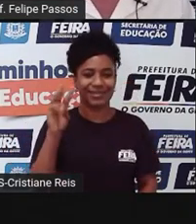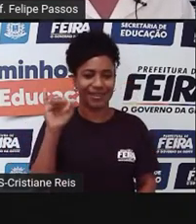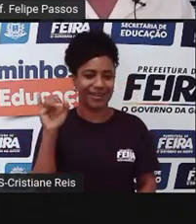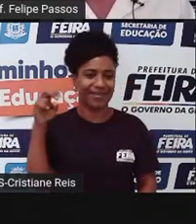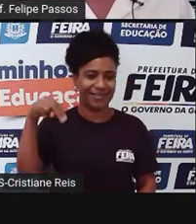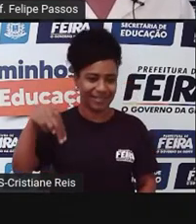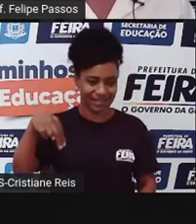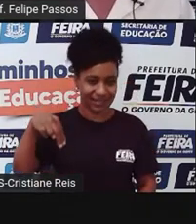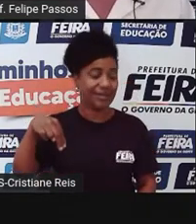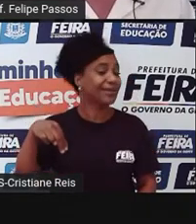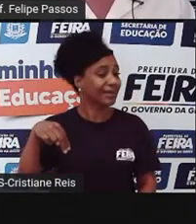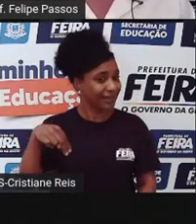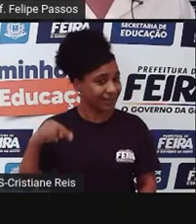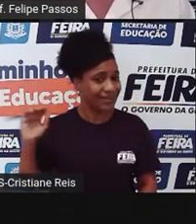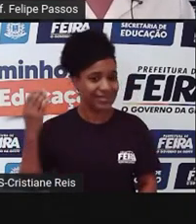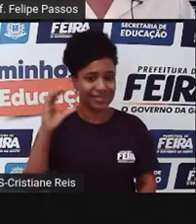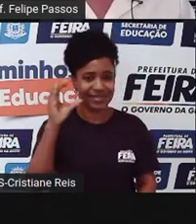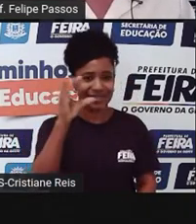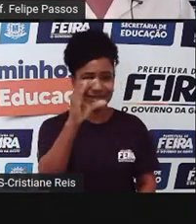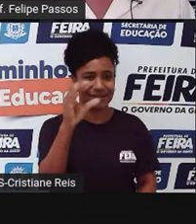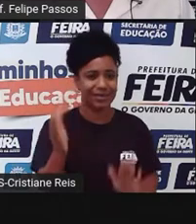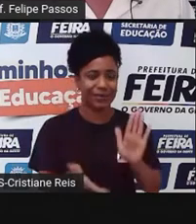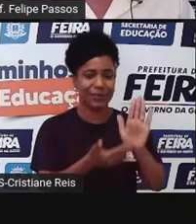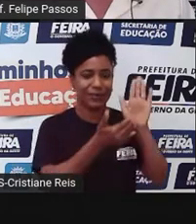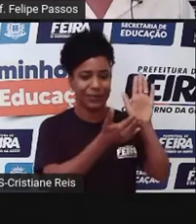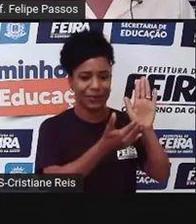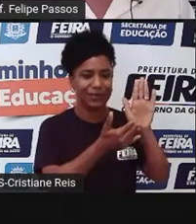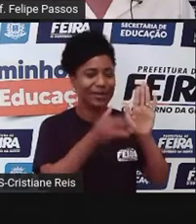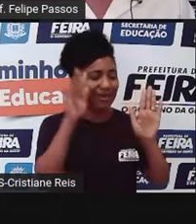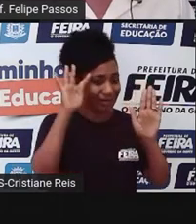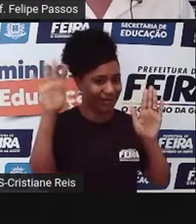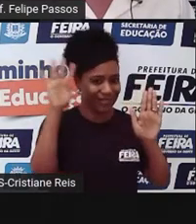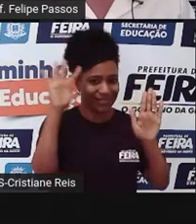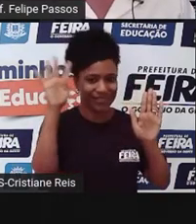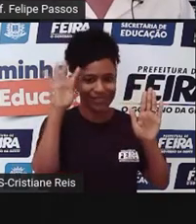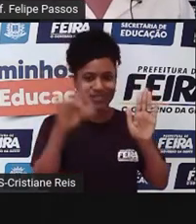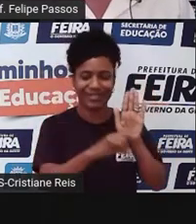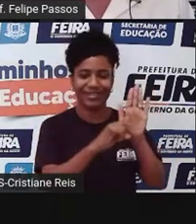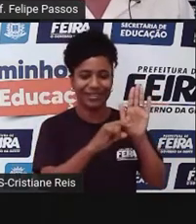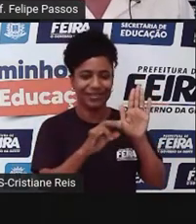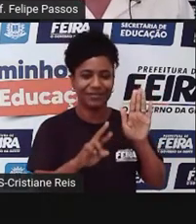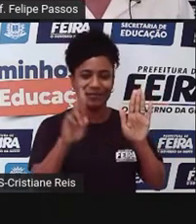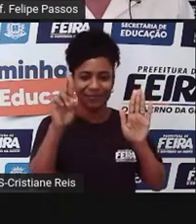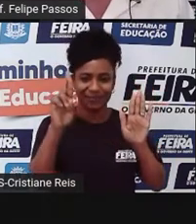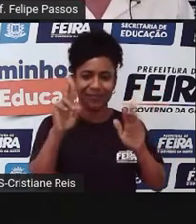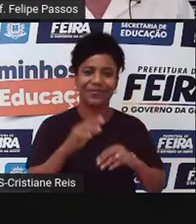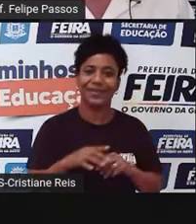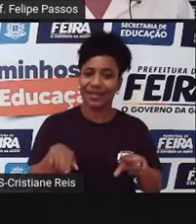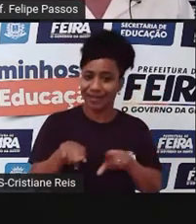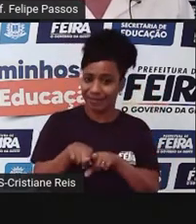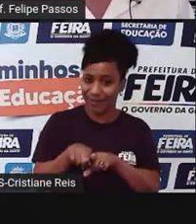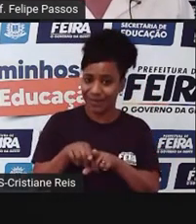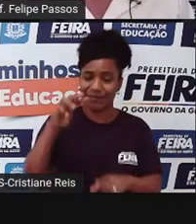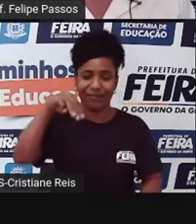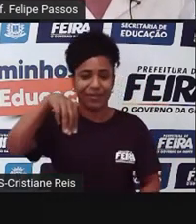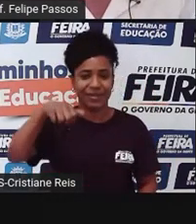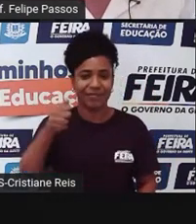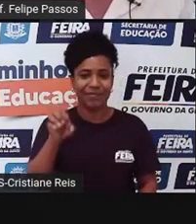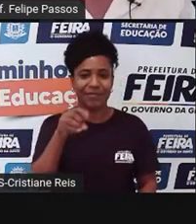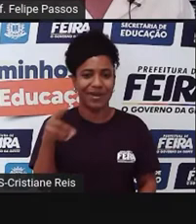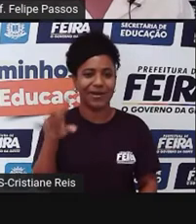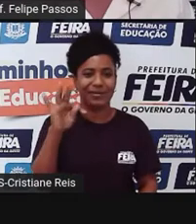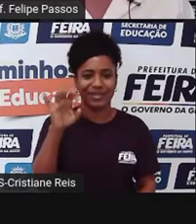muito do que você vai aprender está baseado ali no que Darwin propôs. Mao Tse Tung também, escritor,